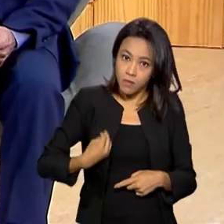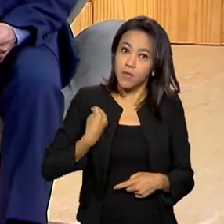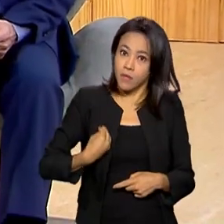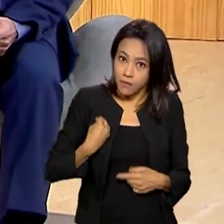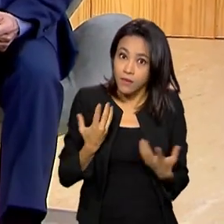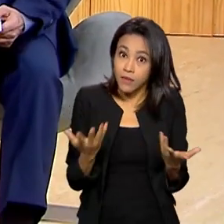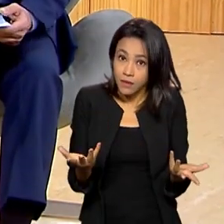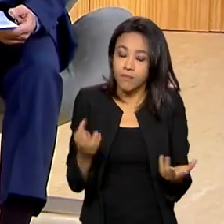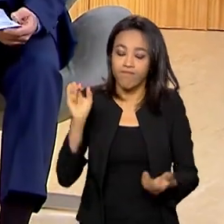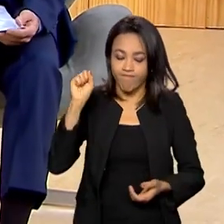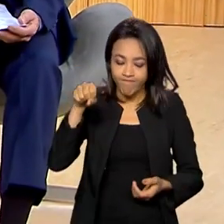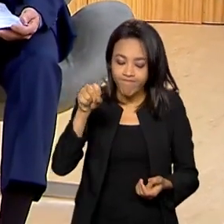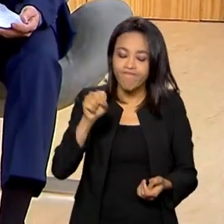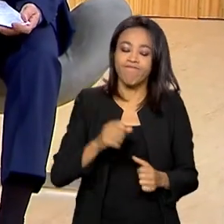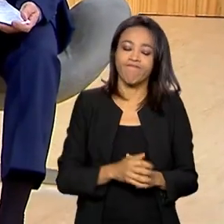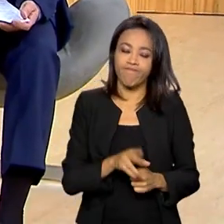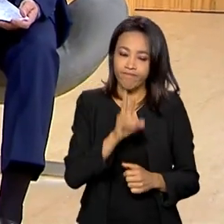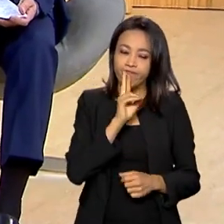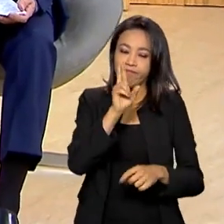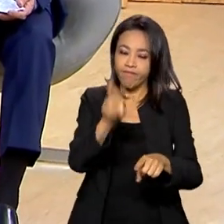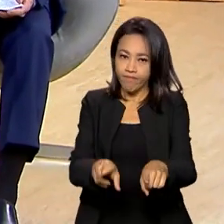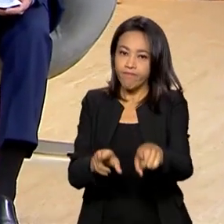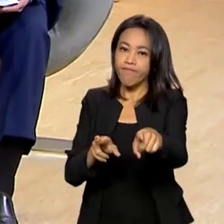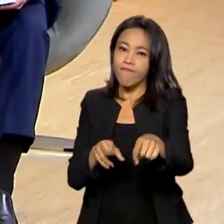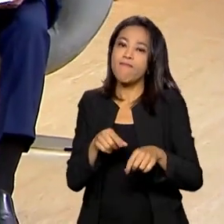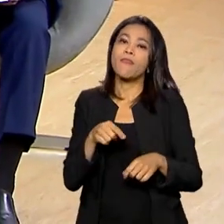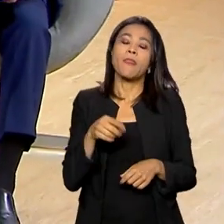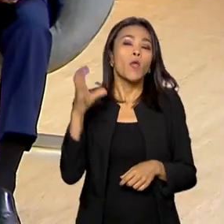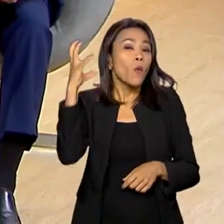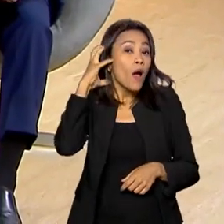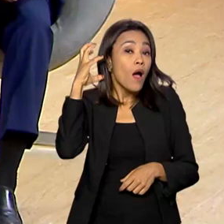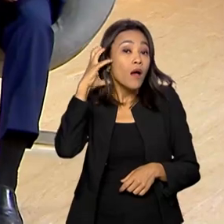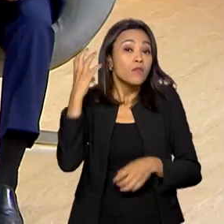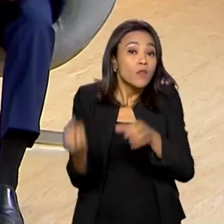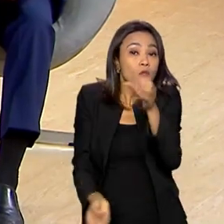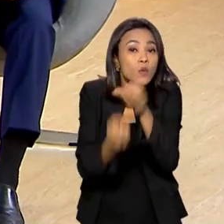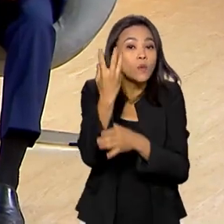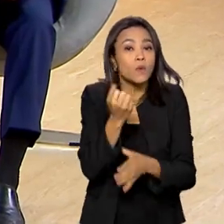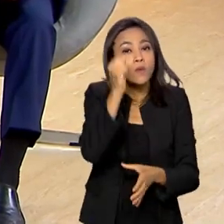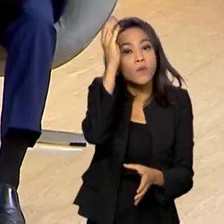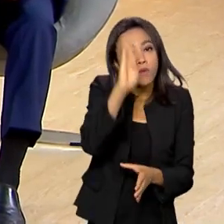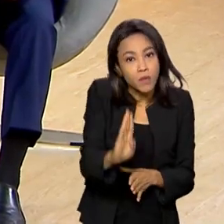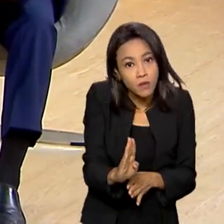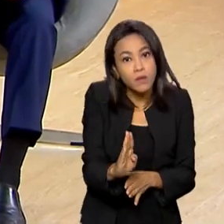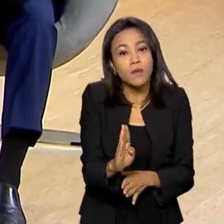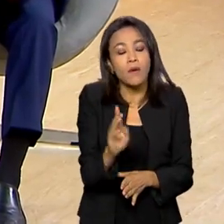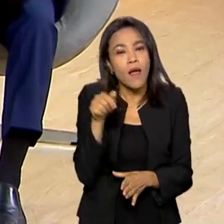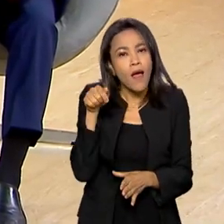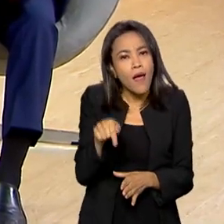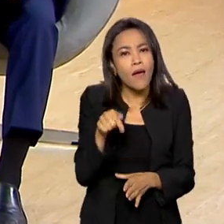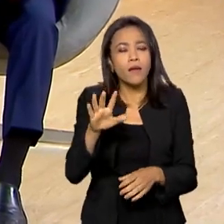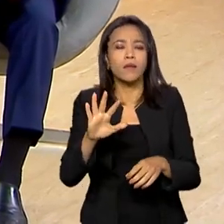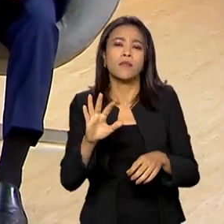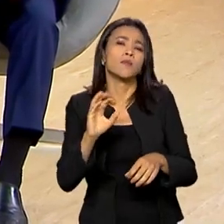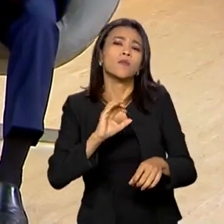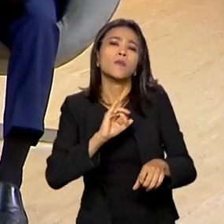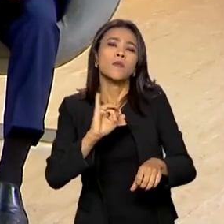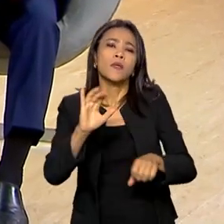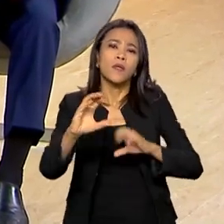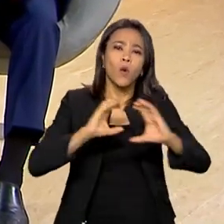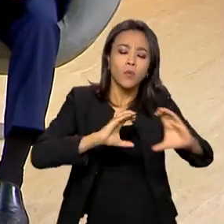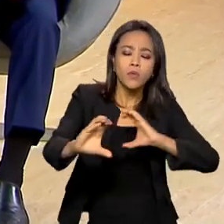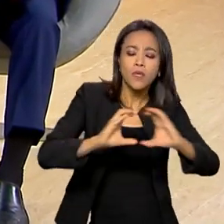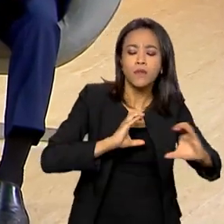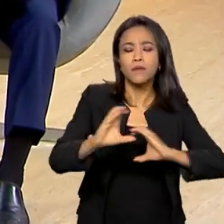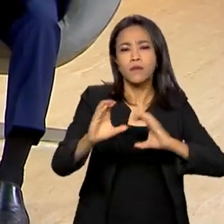Exato. O rádio, quando ele surge no Brasil, ele era um meio de comunicação, principalmente para fins de